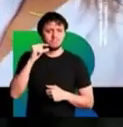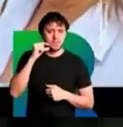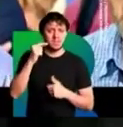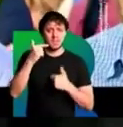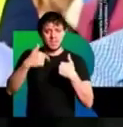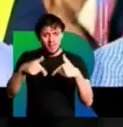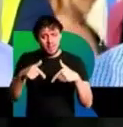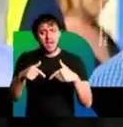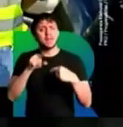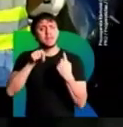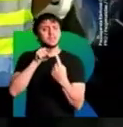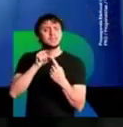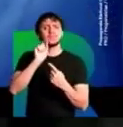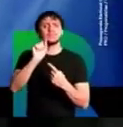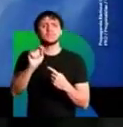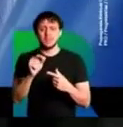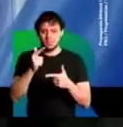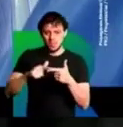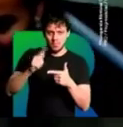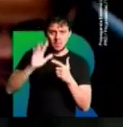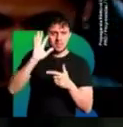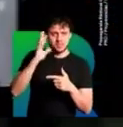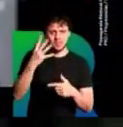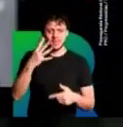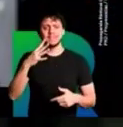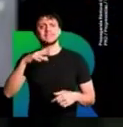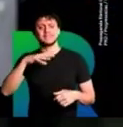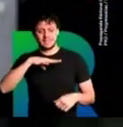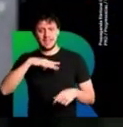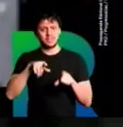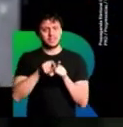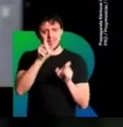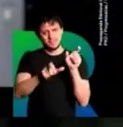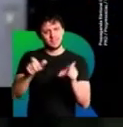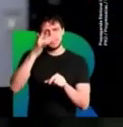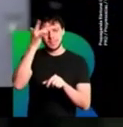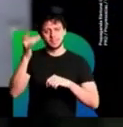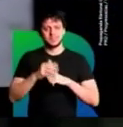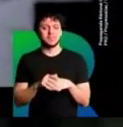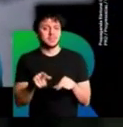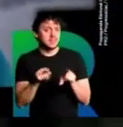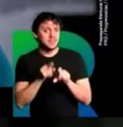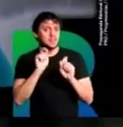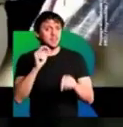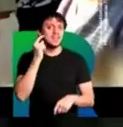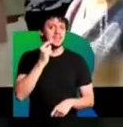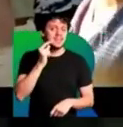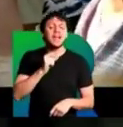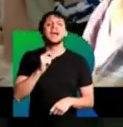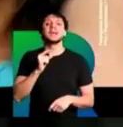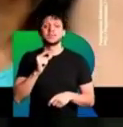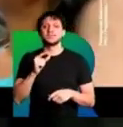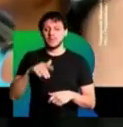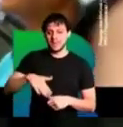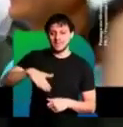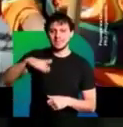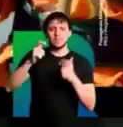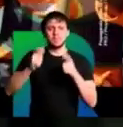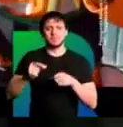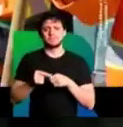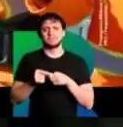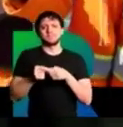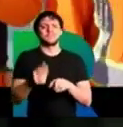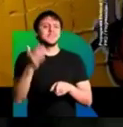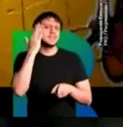muito pra resolver os problemas da cidade e das pessoas. E tem outra coisa. Ricardo veio da periferia. Viveu na pele o que ia